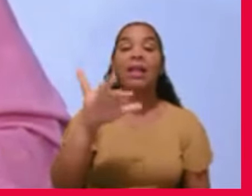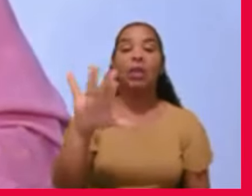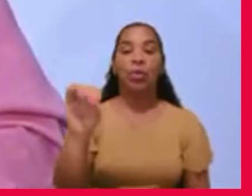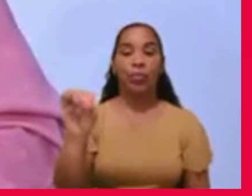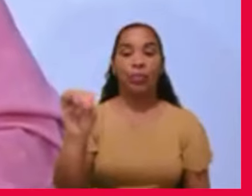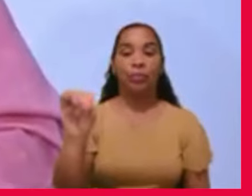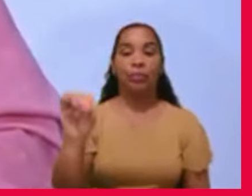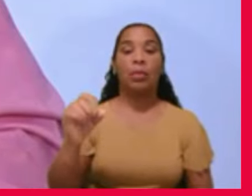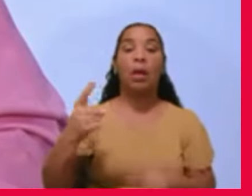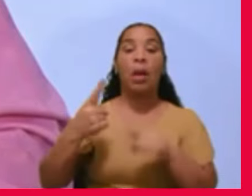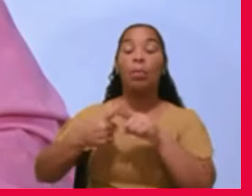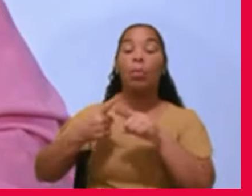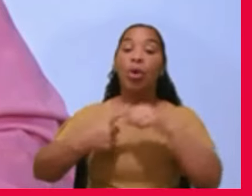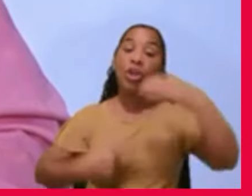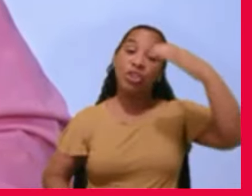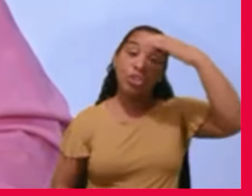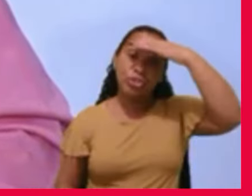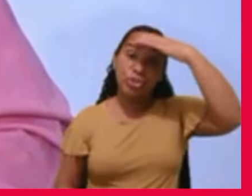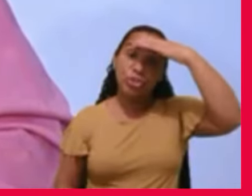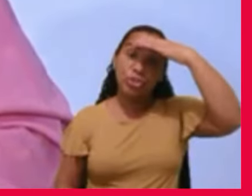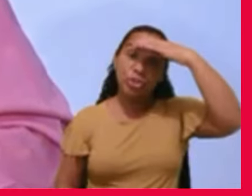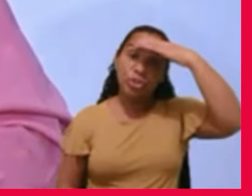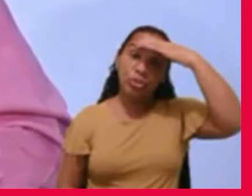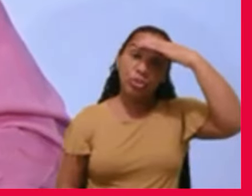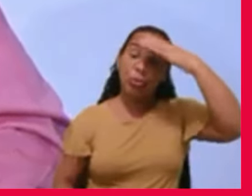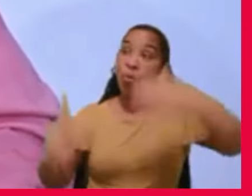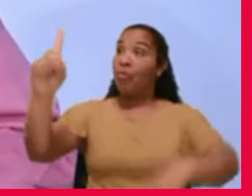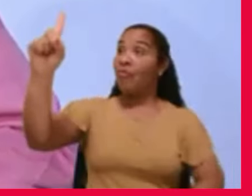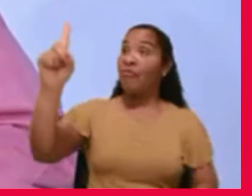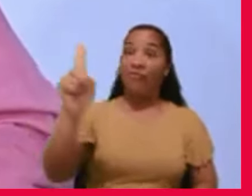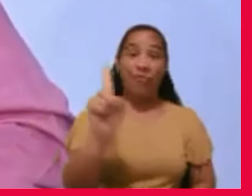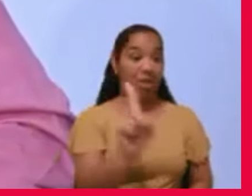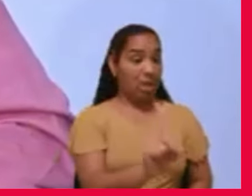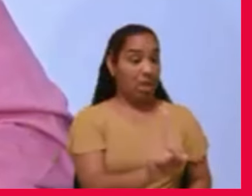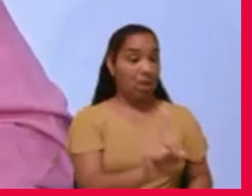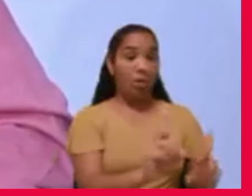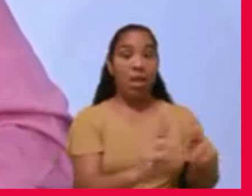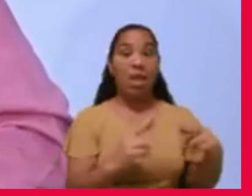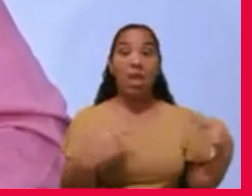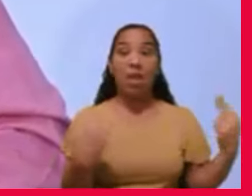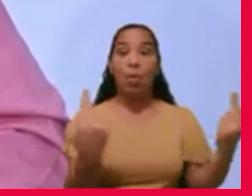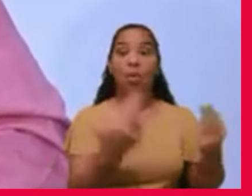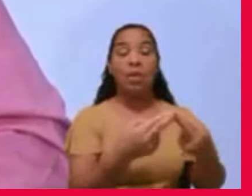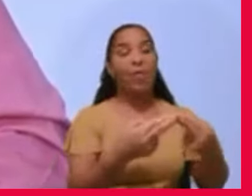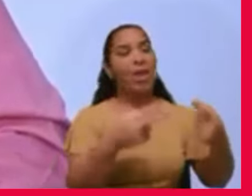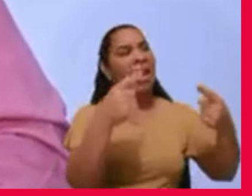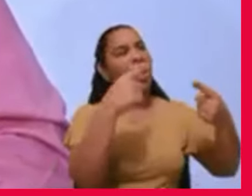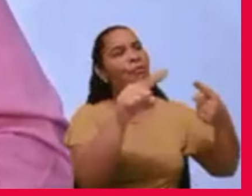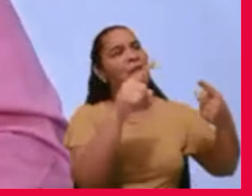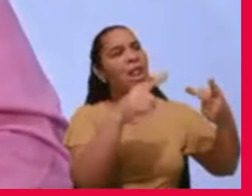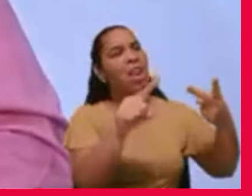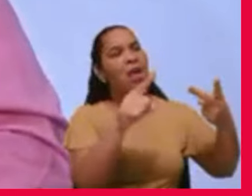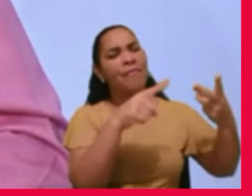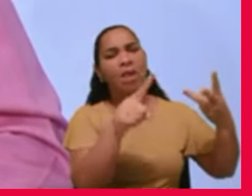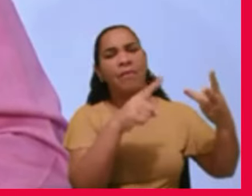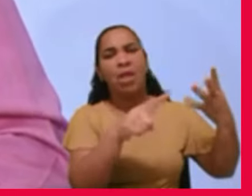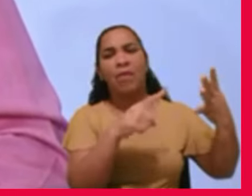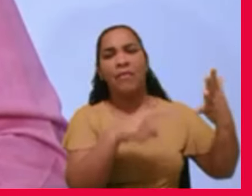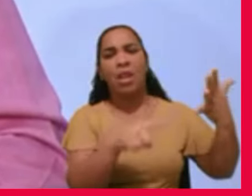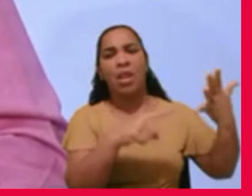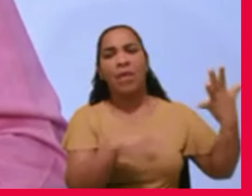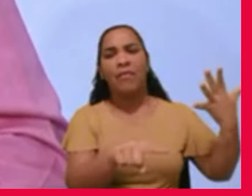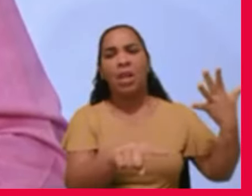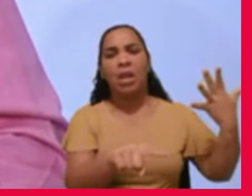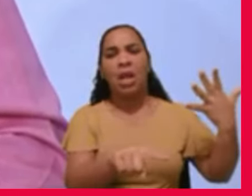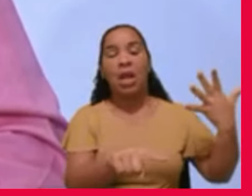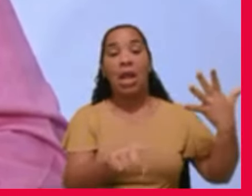esteve em nossa reunião e disse isto e aquilo e aquilo. E respondeu